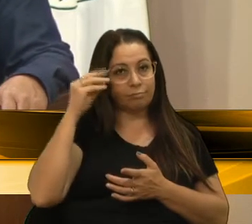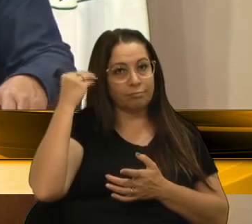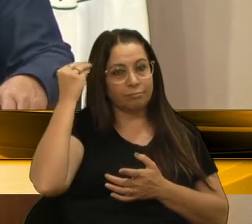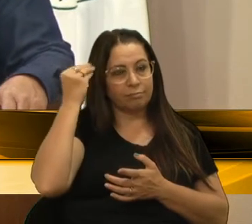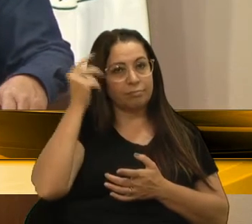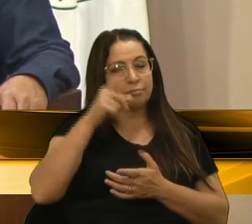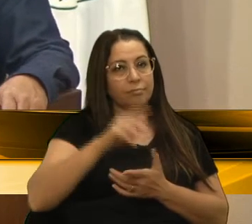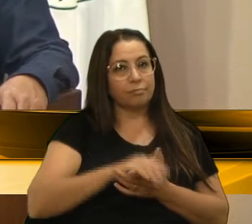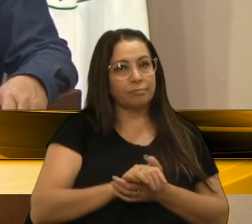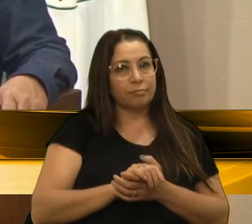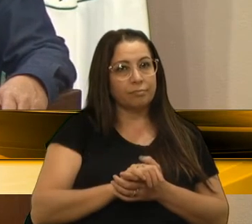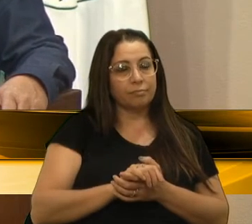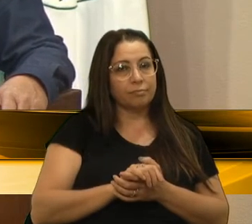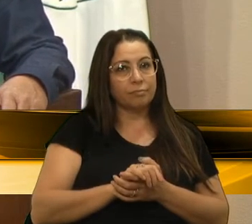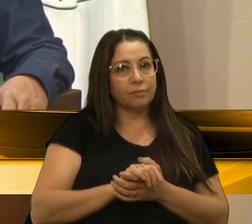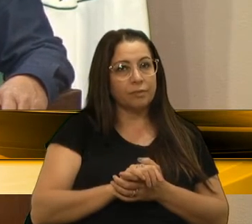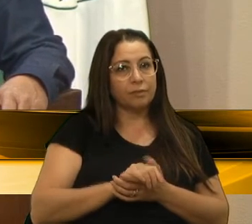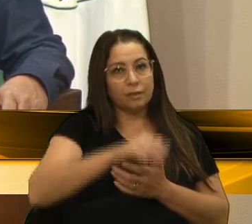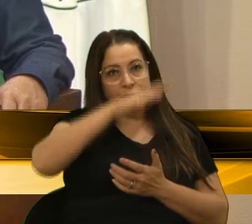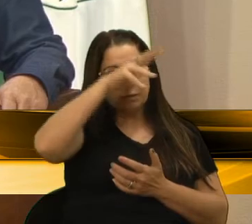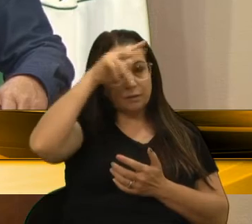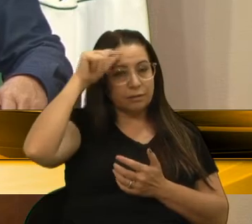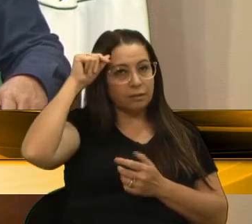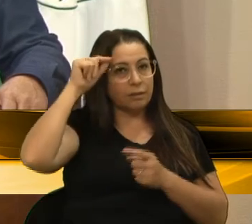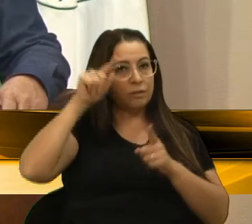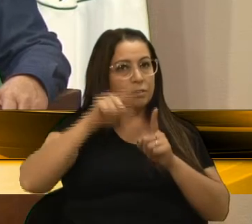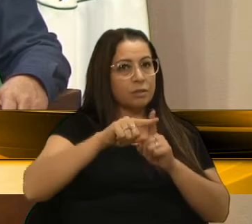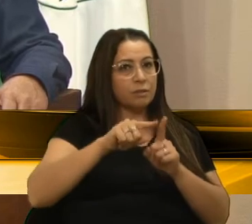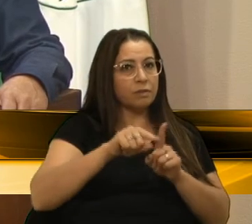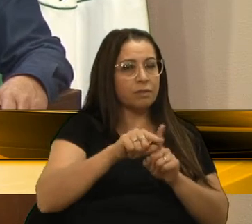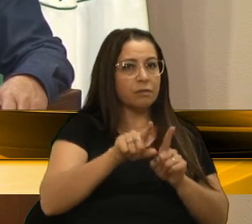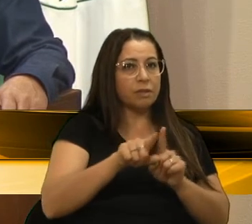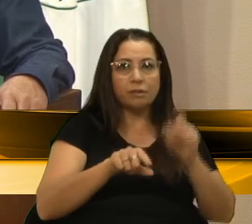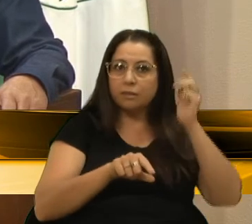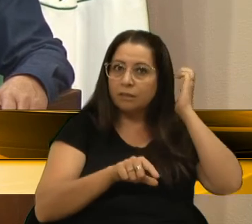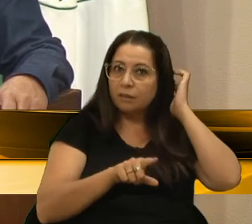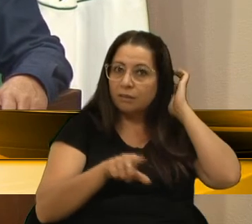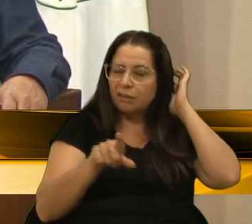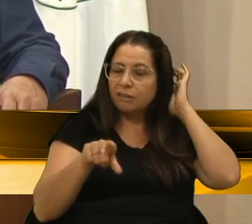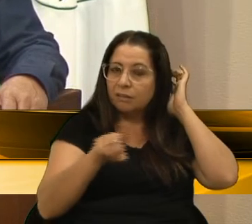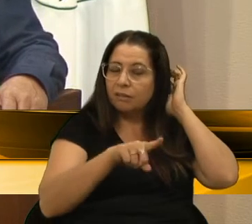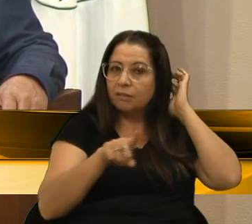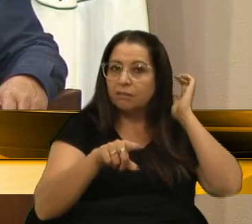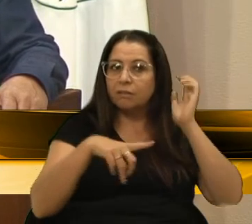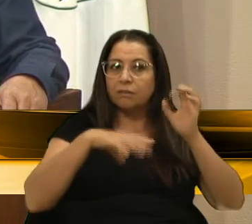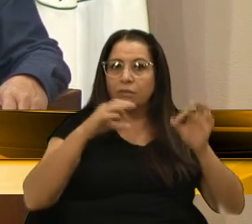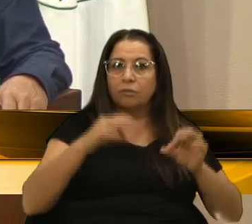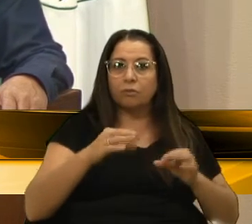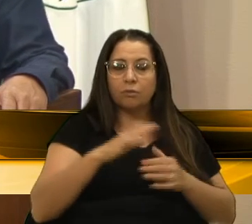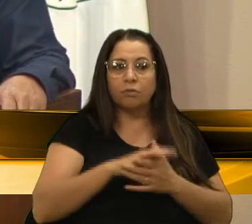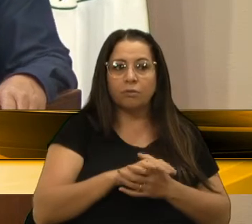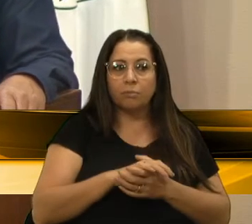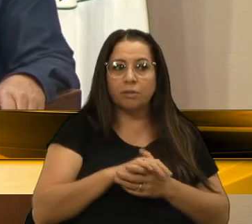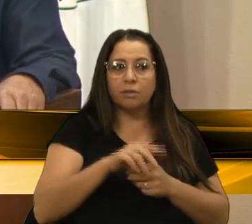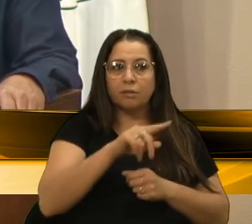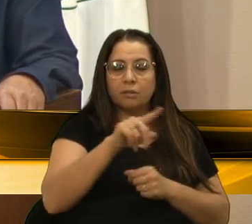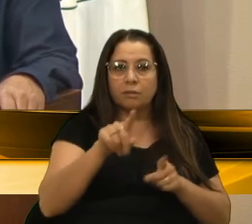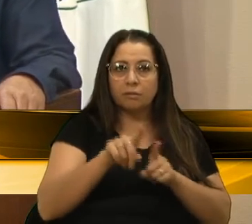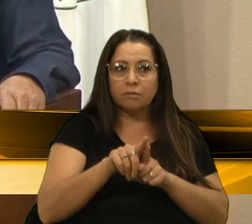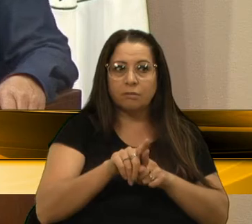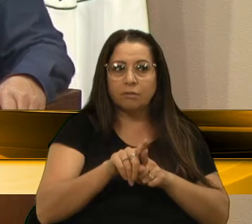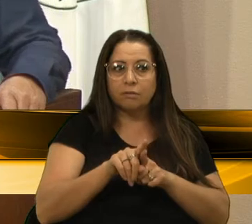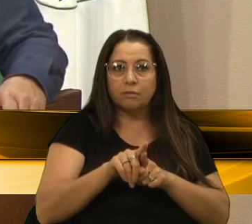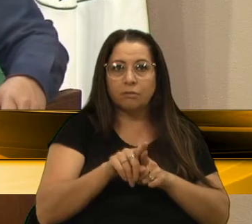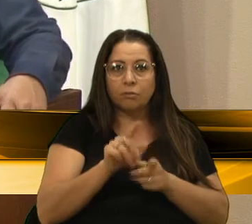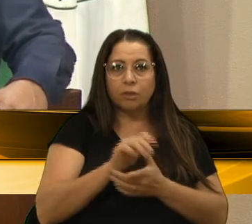que já teve, lá no executivo, aqui no plenário, estão vindo para a presidência, eu tenho certeza que será um ótimo presidente também.